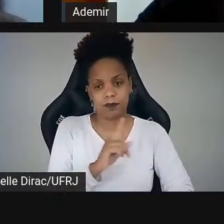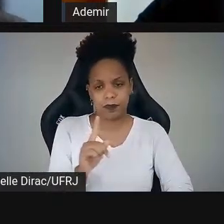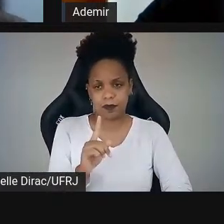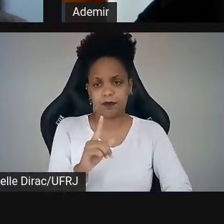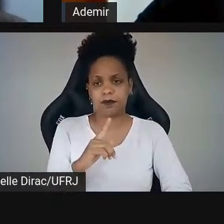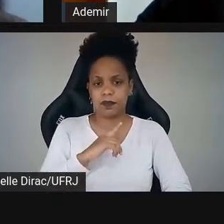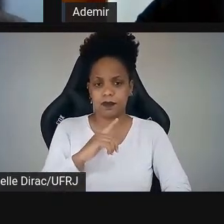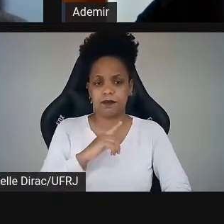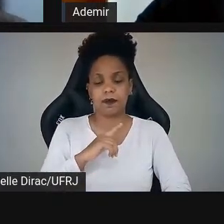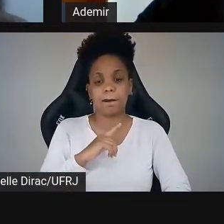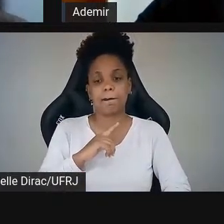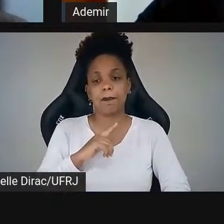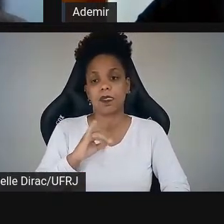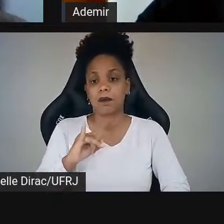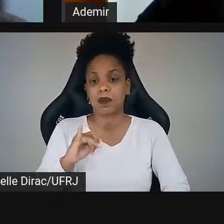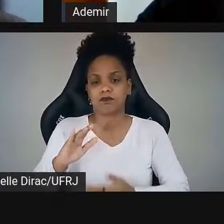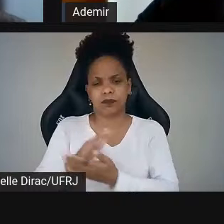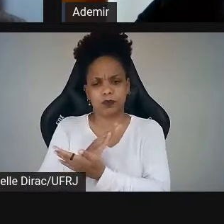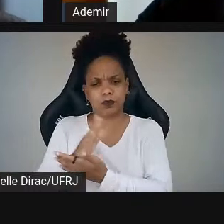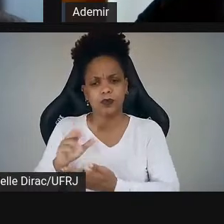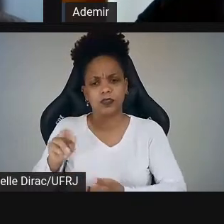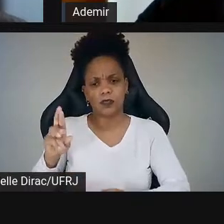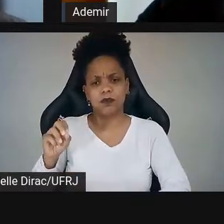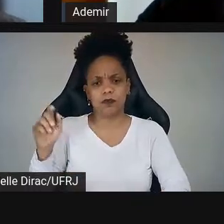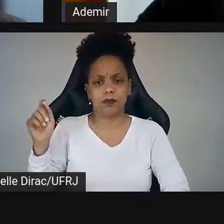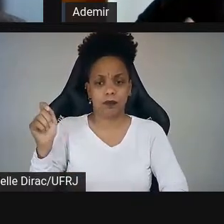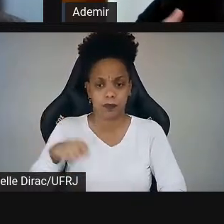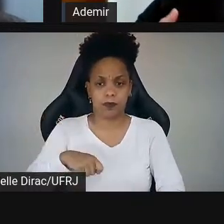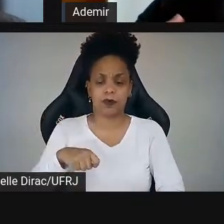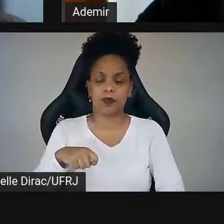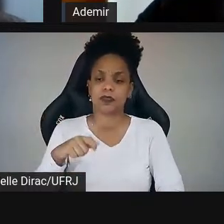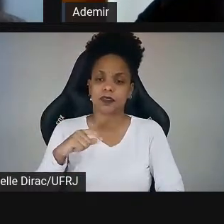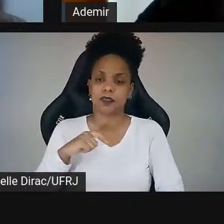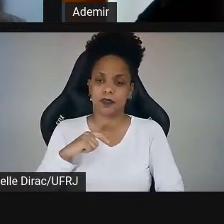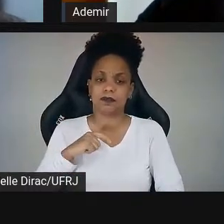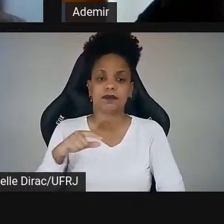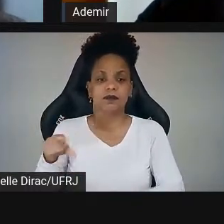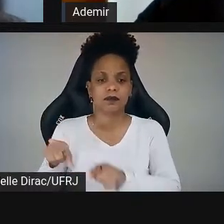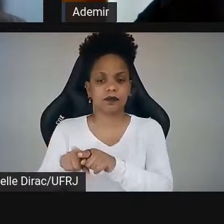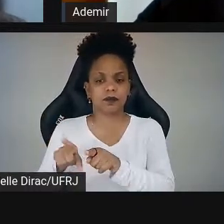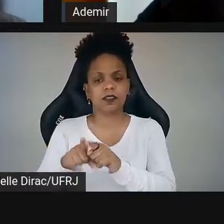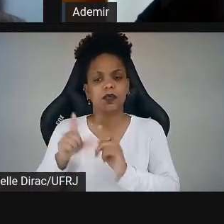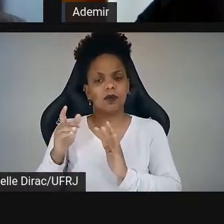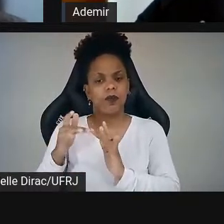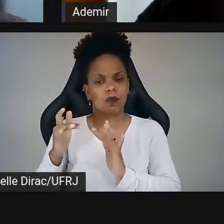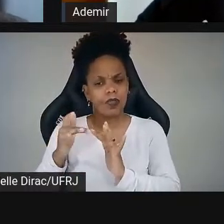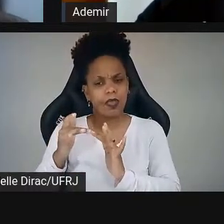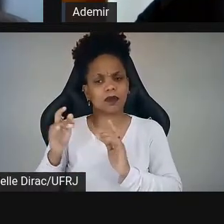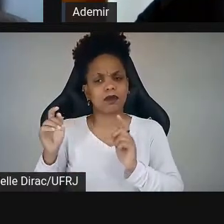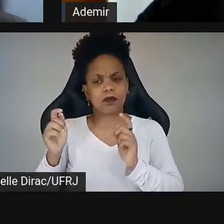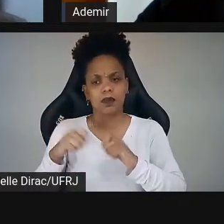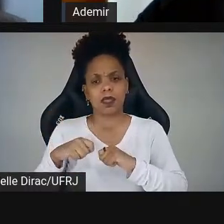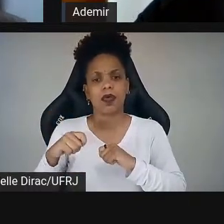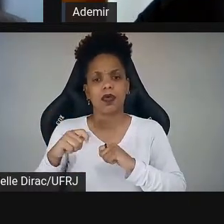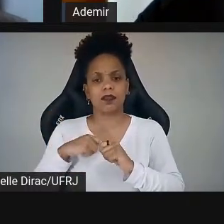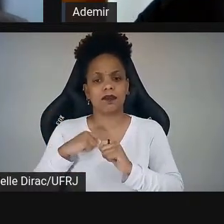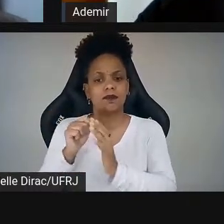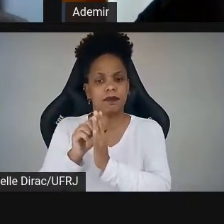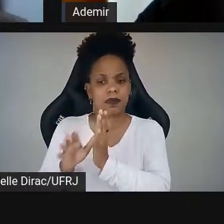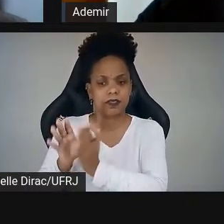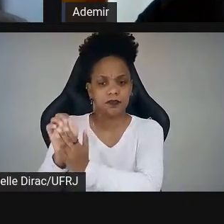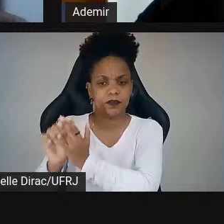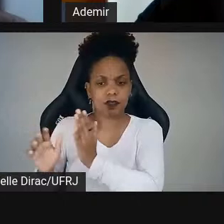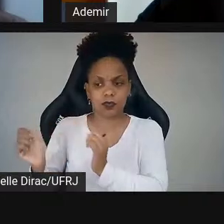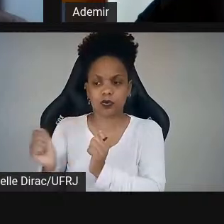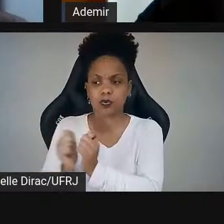equipe editorial, mas que alguns alunos possam já ir se familiarizando e já entrando em atividade com